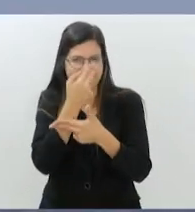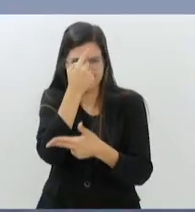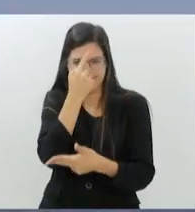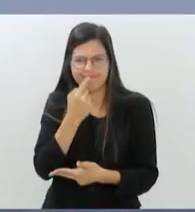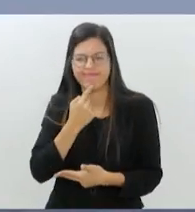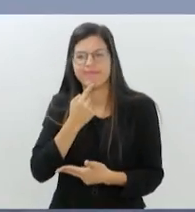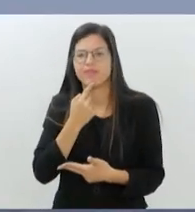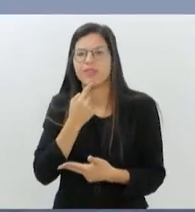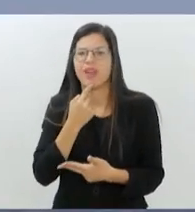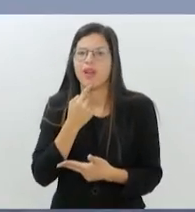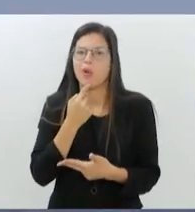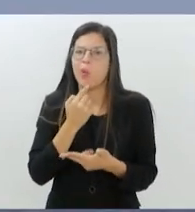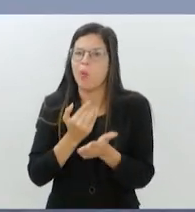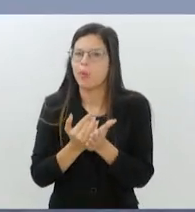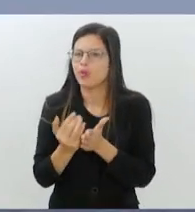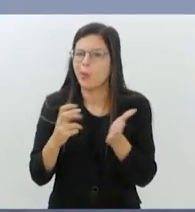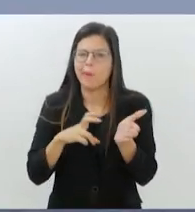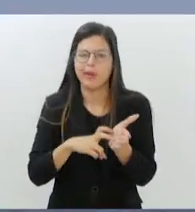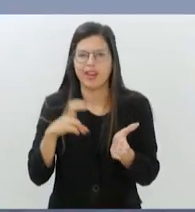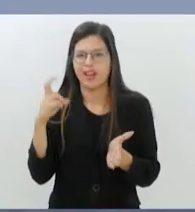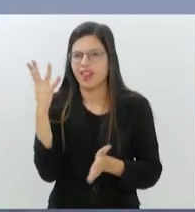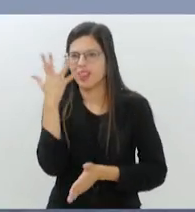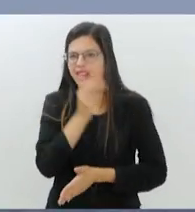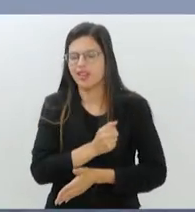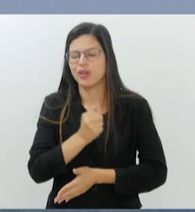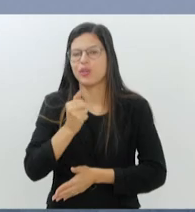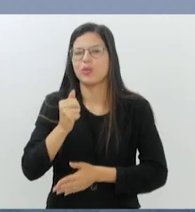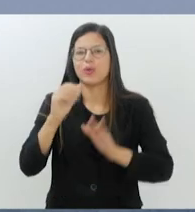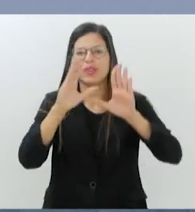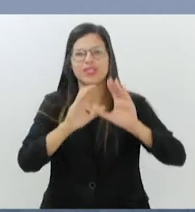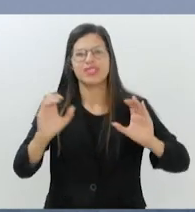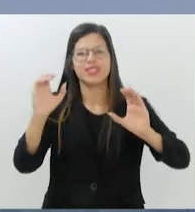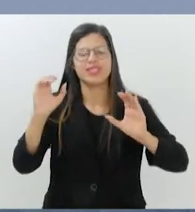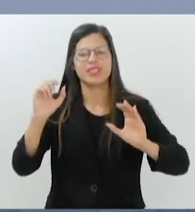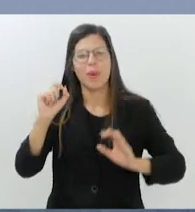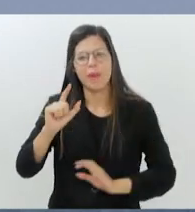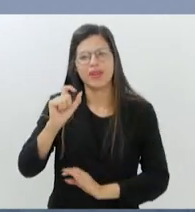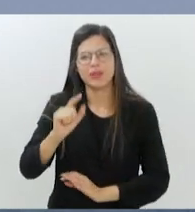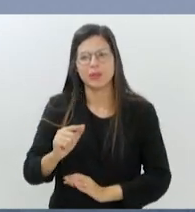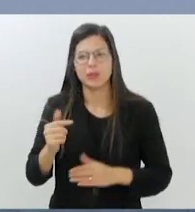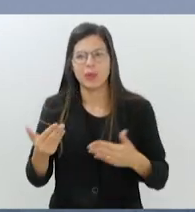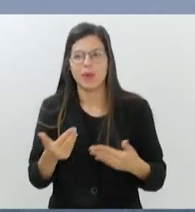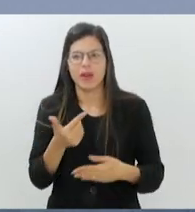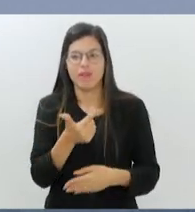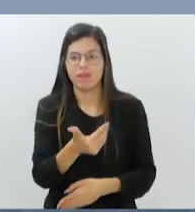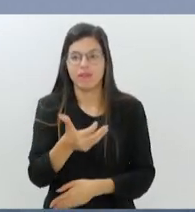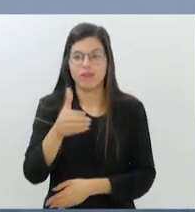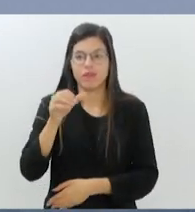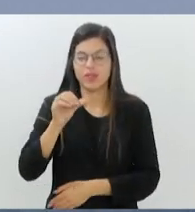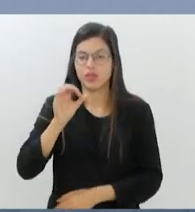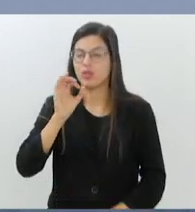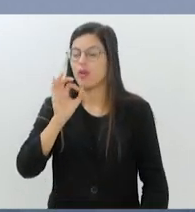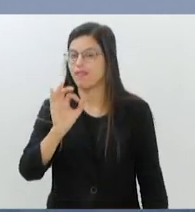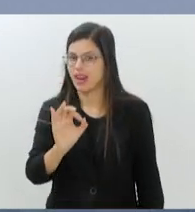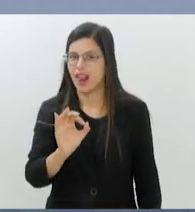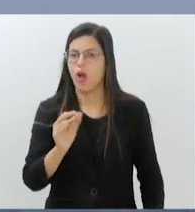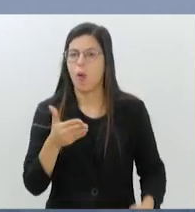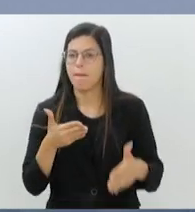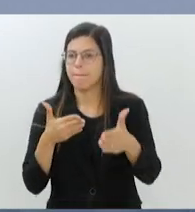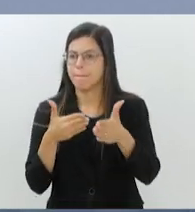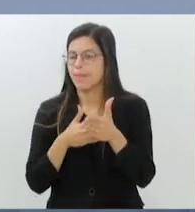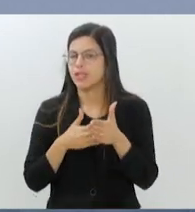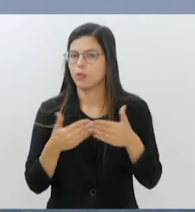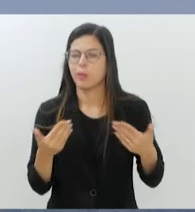O dia amanheceu lindo com muito sol céu azul. Nesse momento faz 29 graus. A máxima